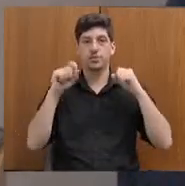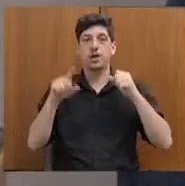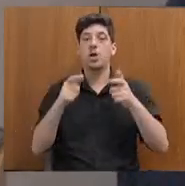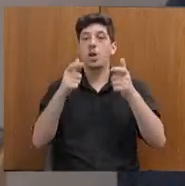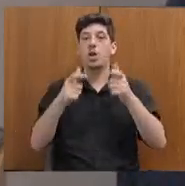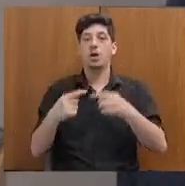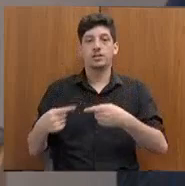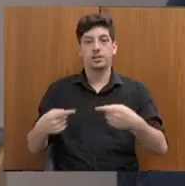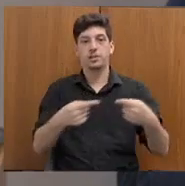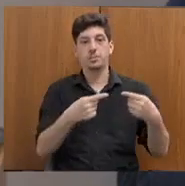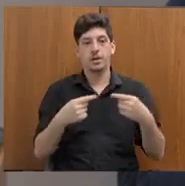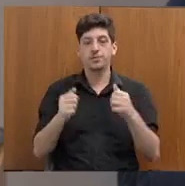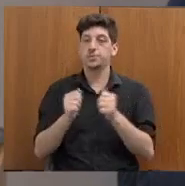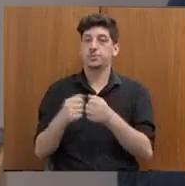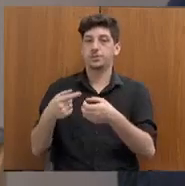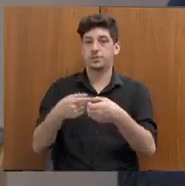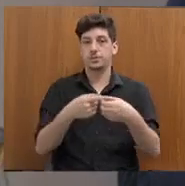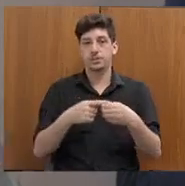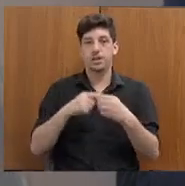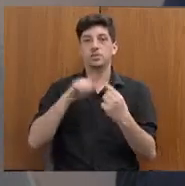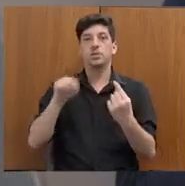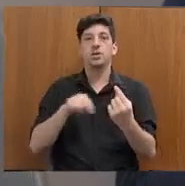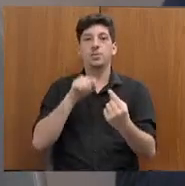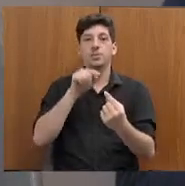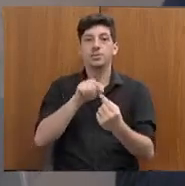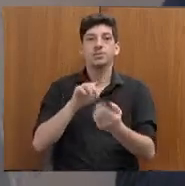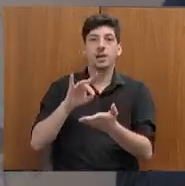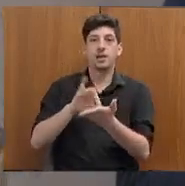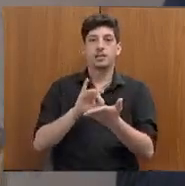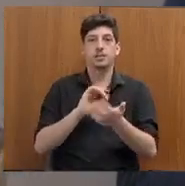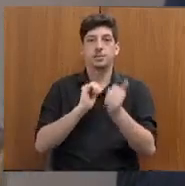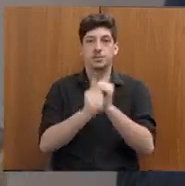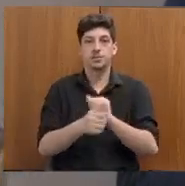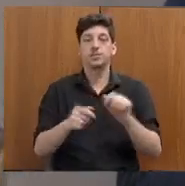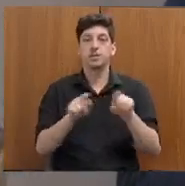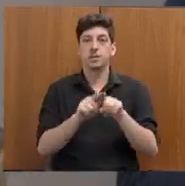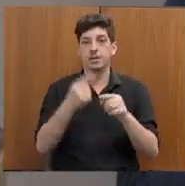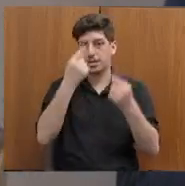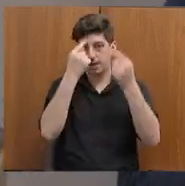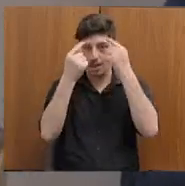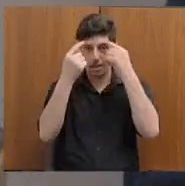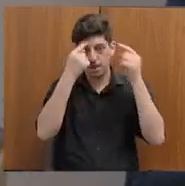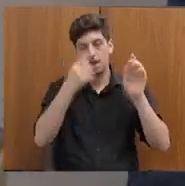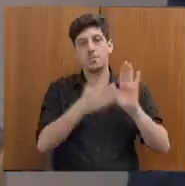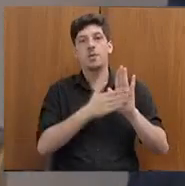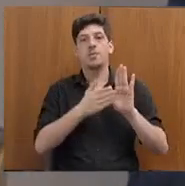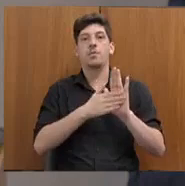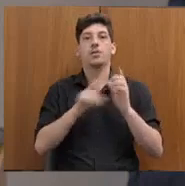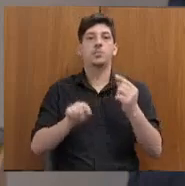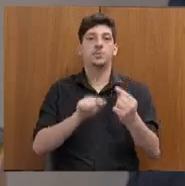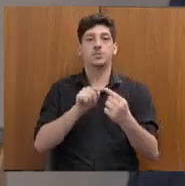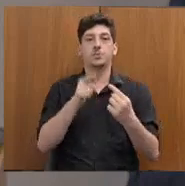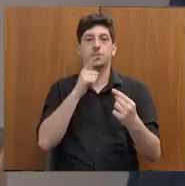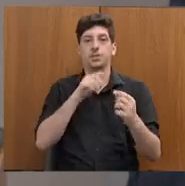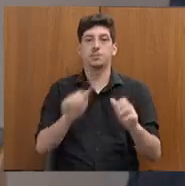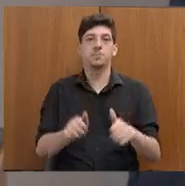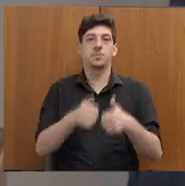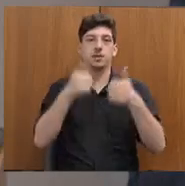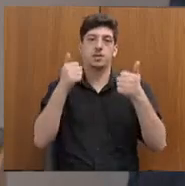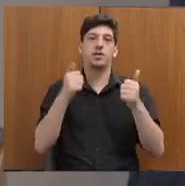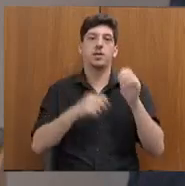com os municípios sobre as realidades esportivas, ideias e proposições para a melhoria dos